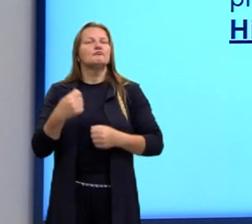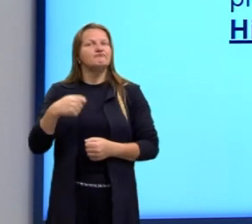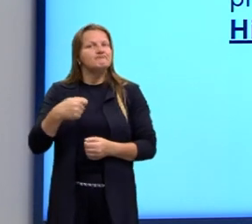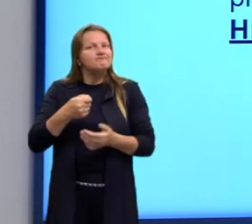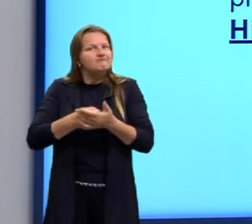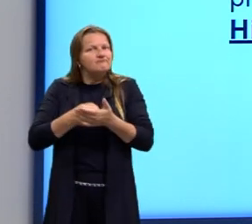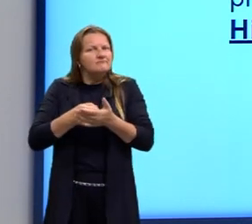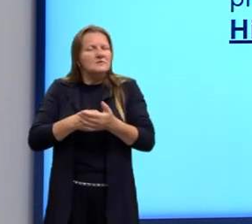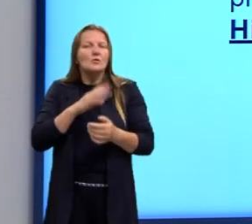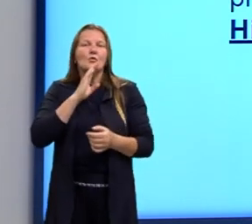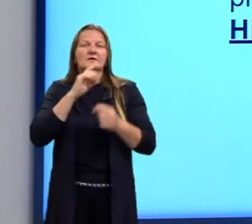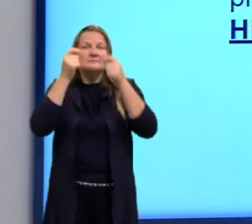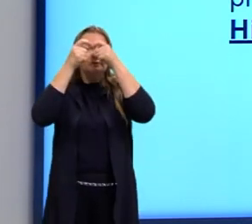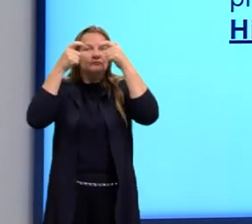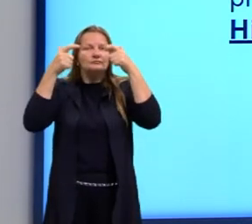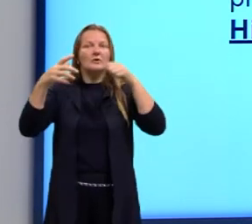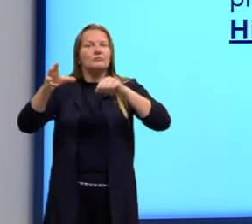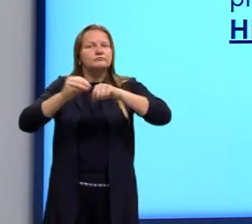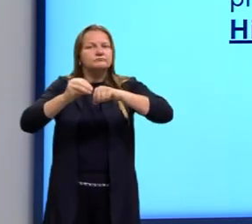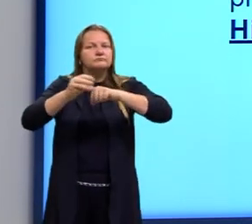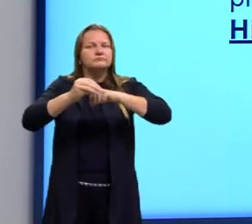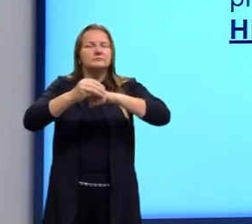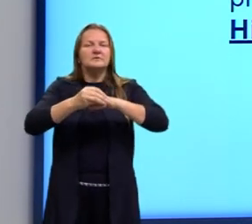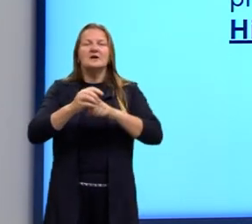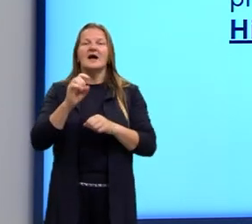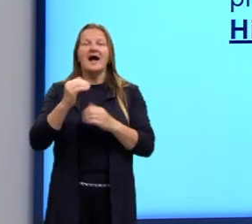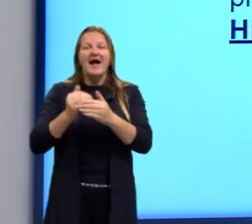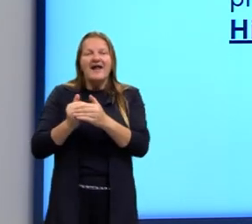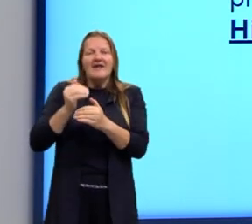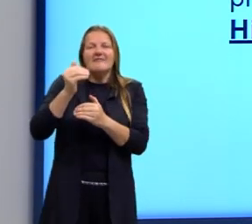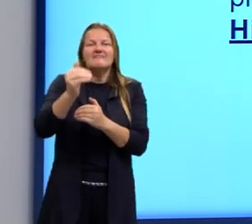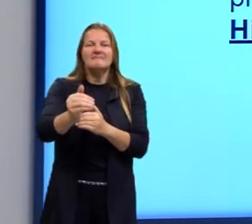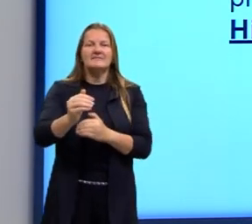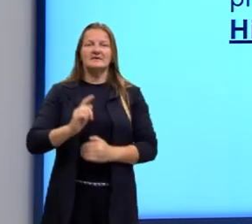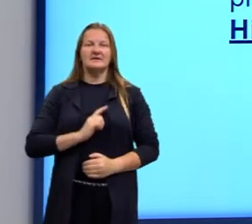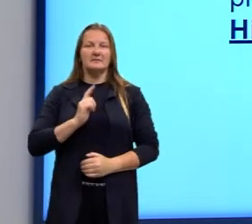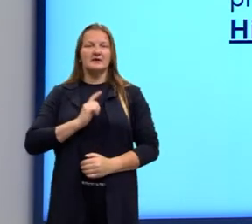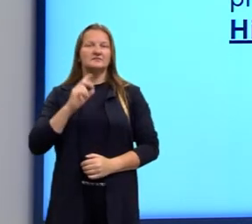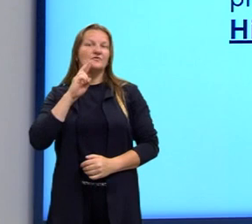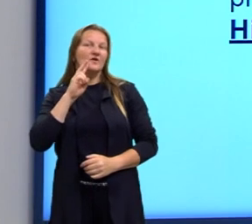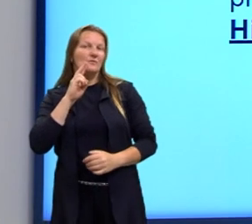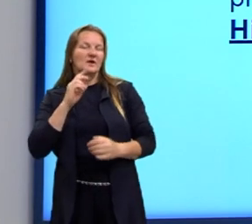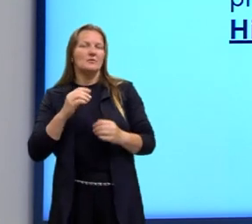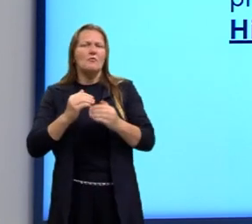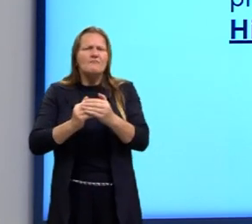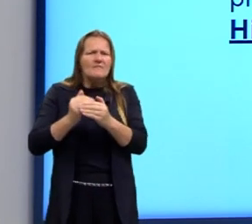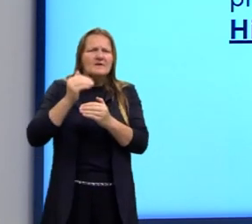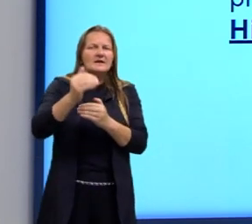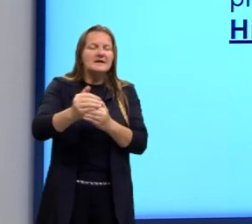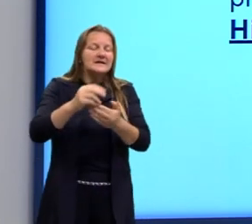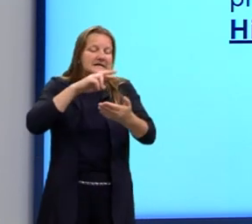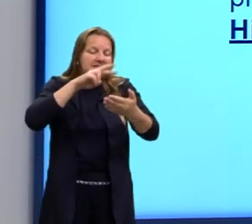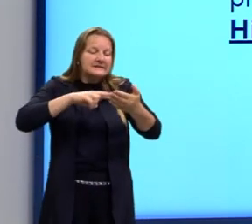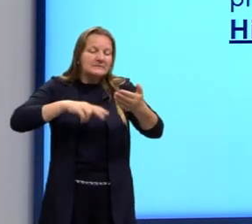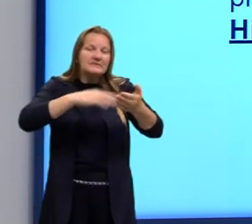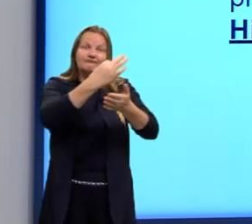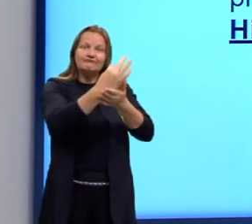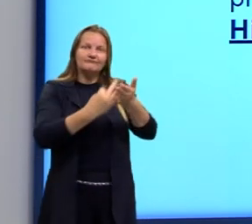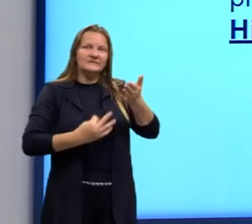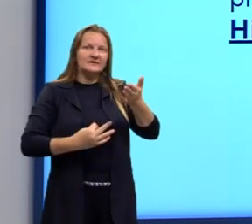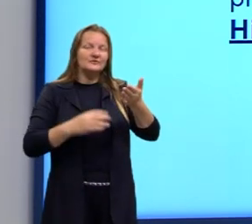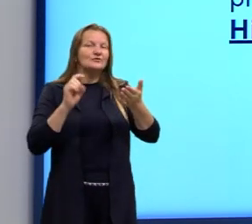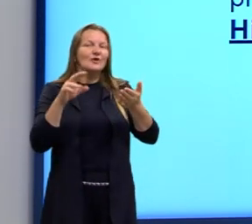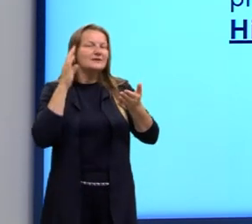um conhecimento que vai além da gramática e do simples vocabulário. Para você interpretar um texto literário, não